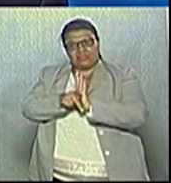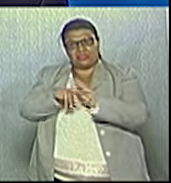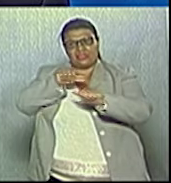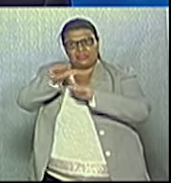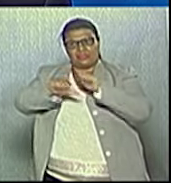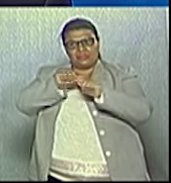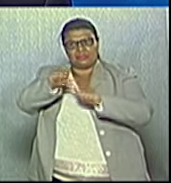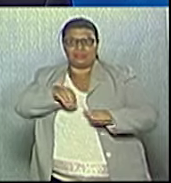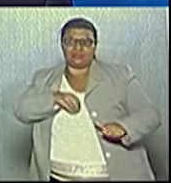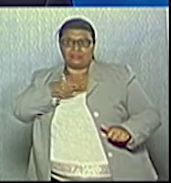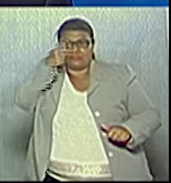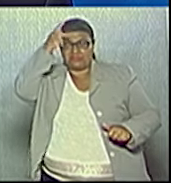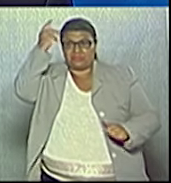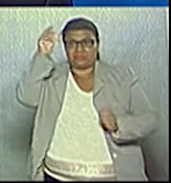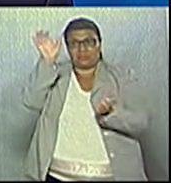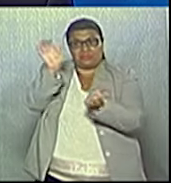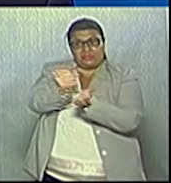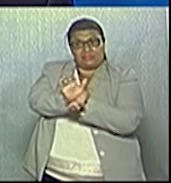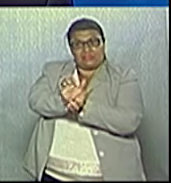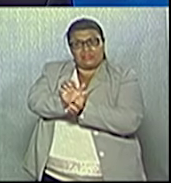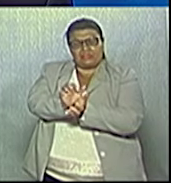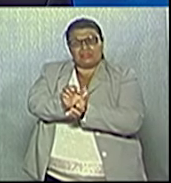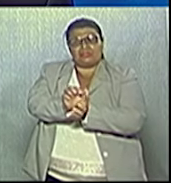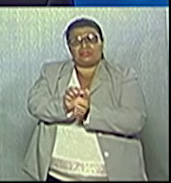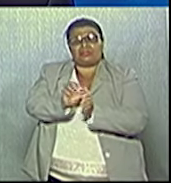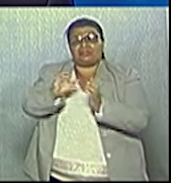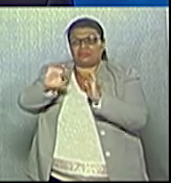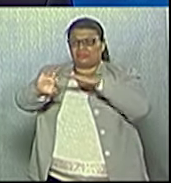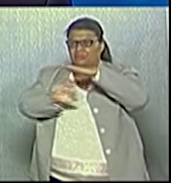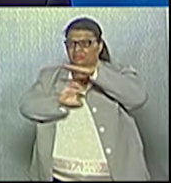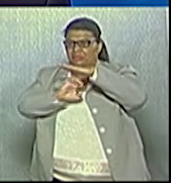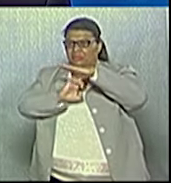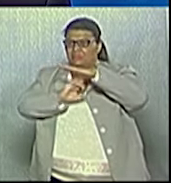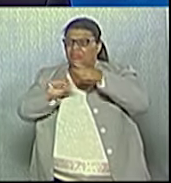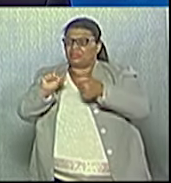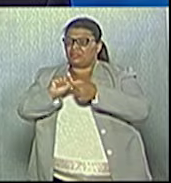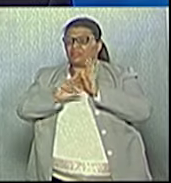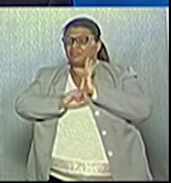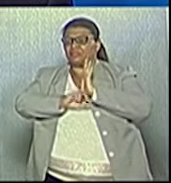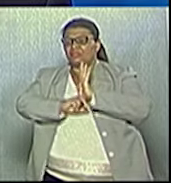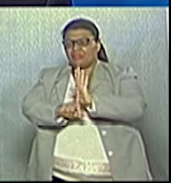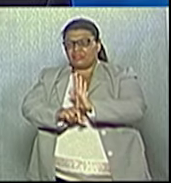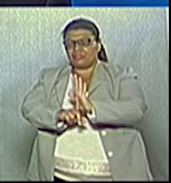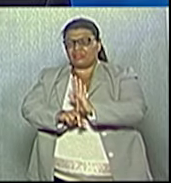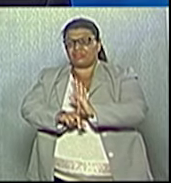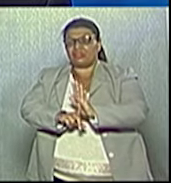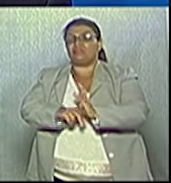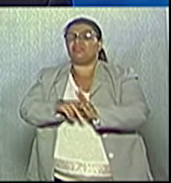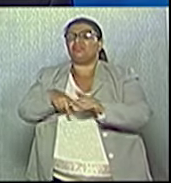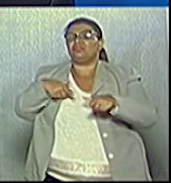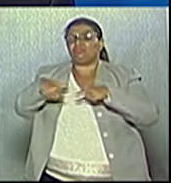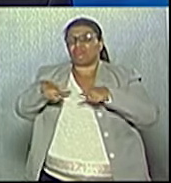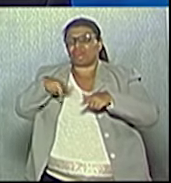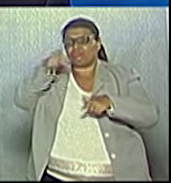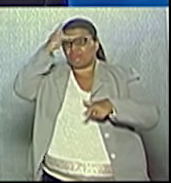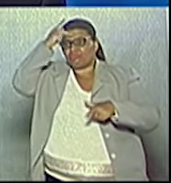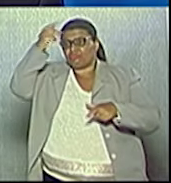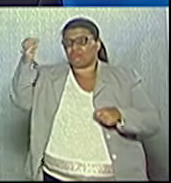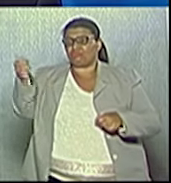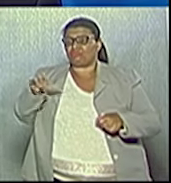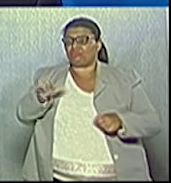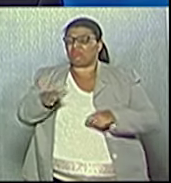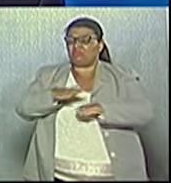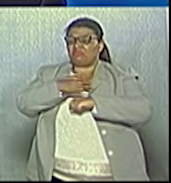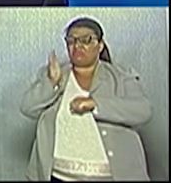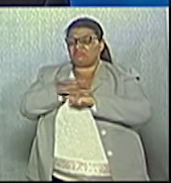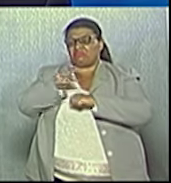das pessoas da cidade? Como as empresas que eu trouxe e consegui gerar emprego para as pessoas? Foram mais de 5 mil empregos